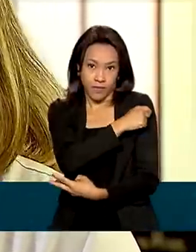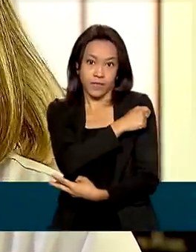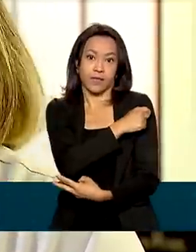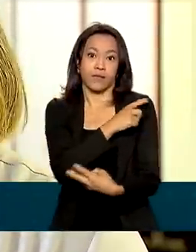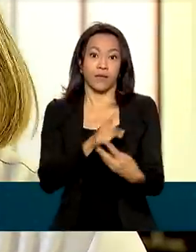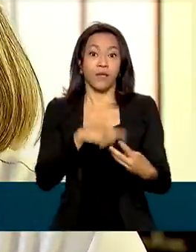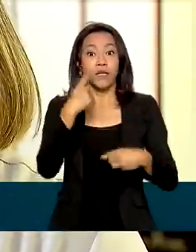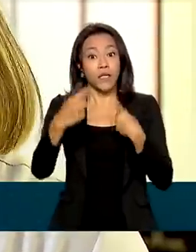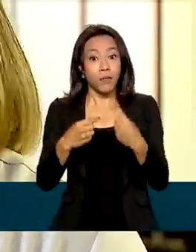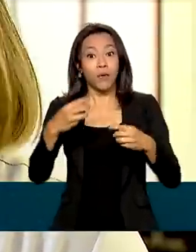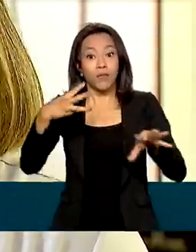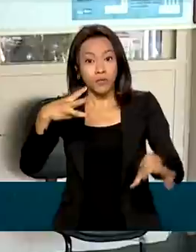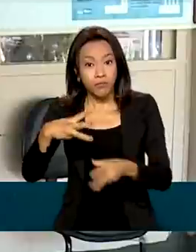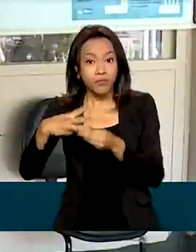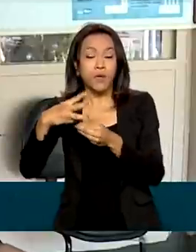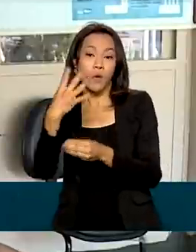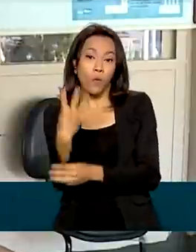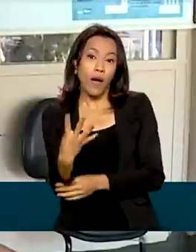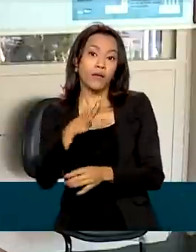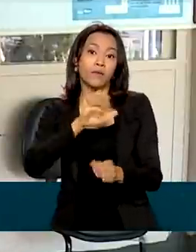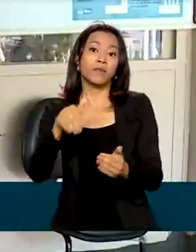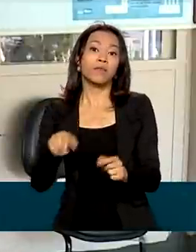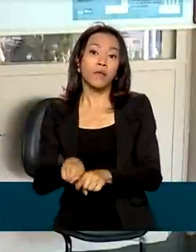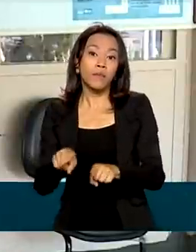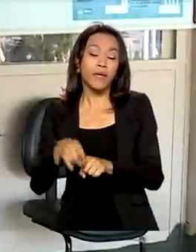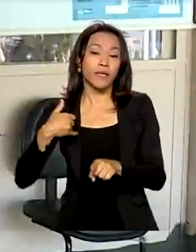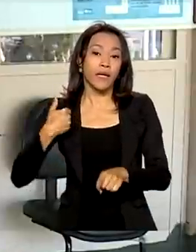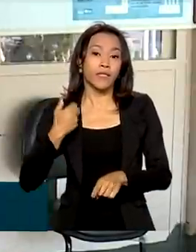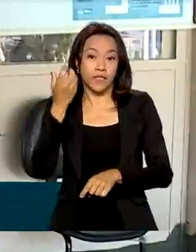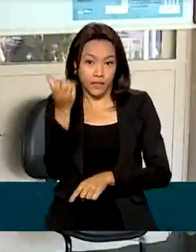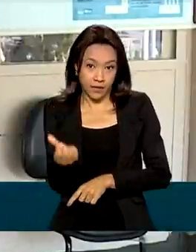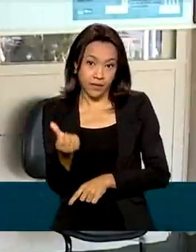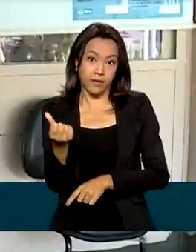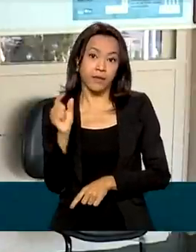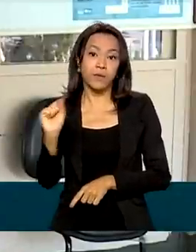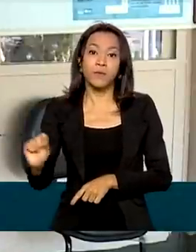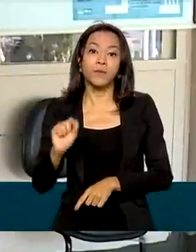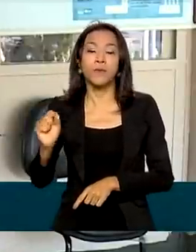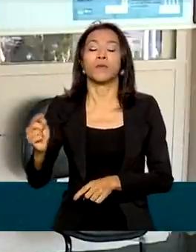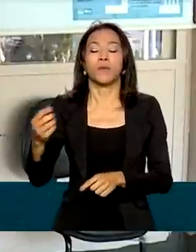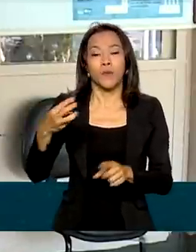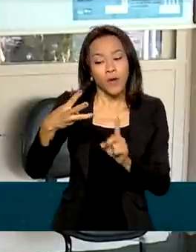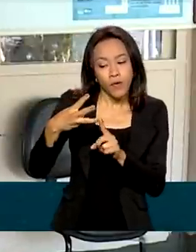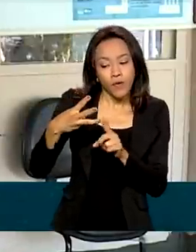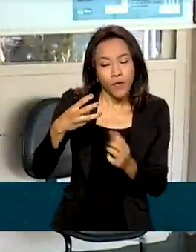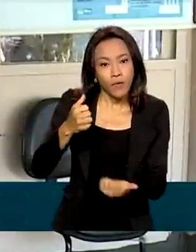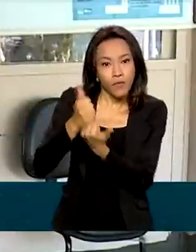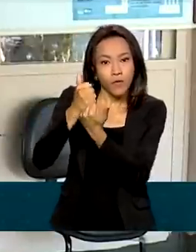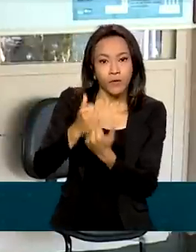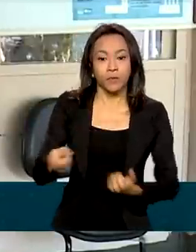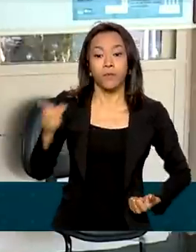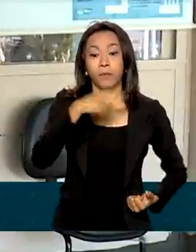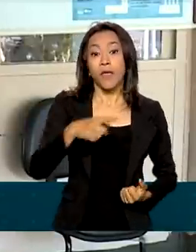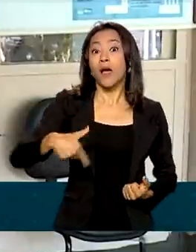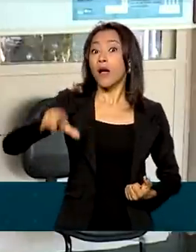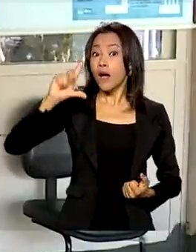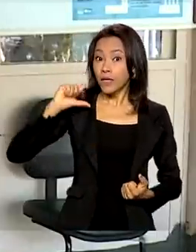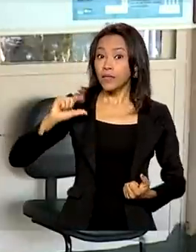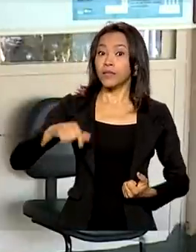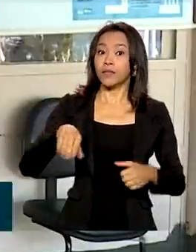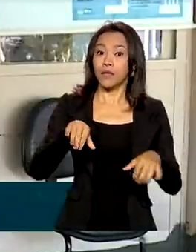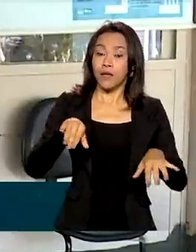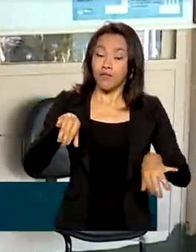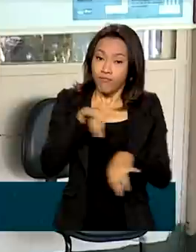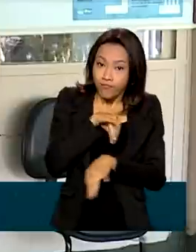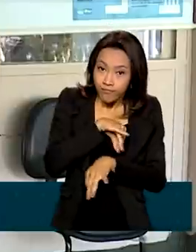quatro e seis anos de idade. Até meados dos anos 80, a poliomielite causava paralisia em quase 100